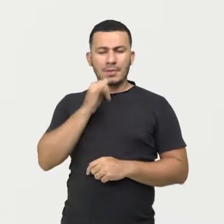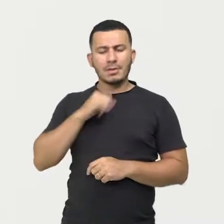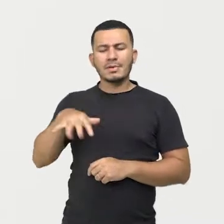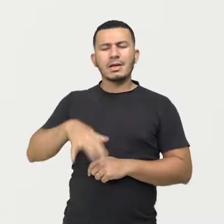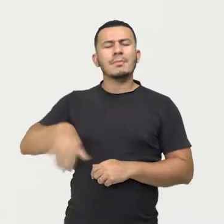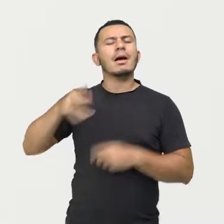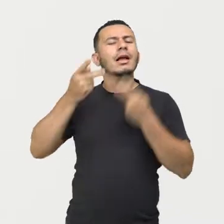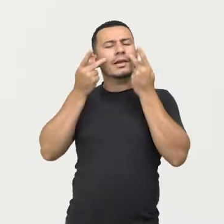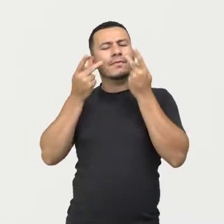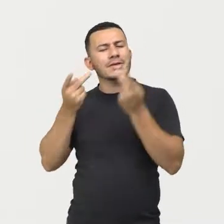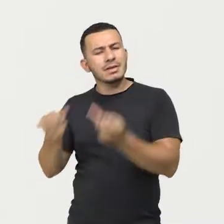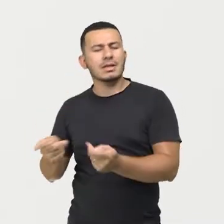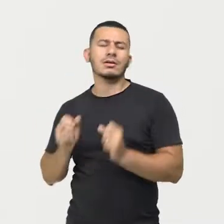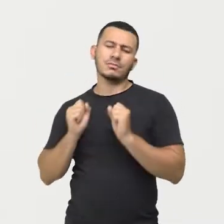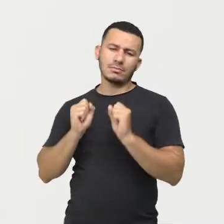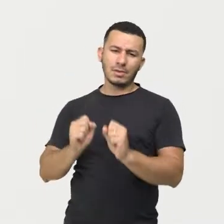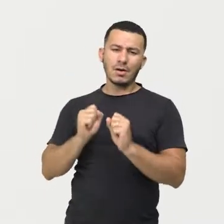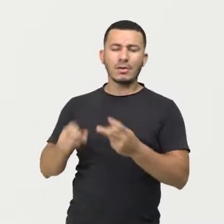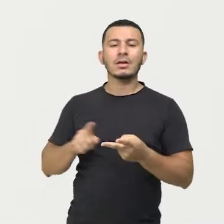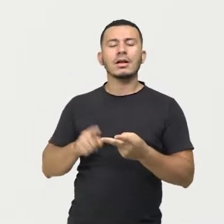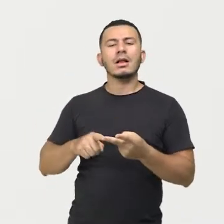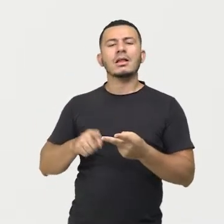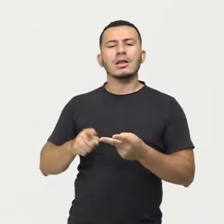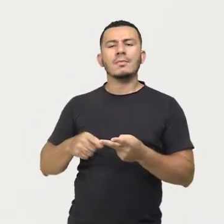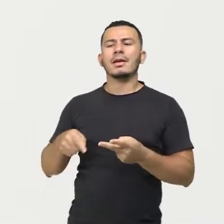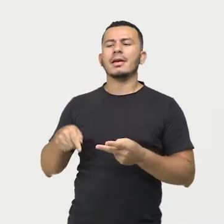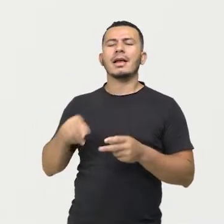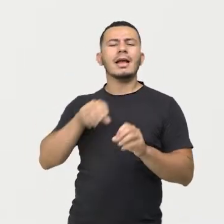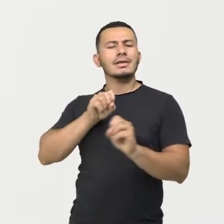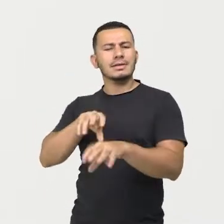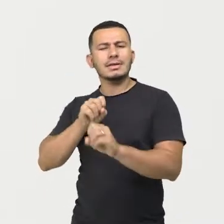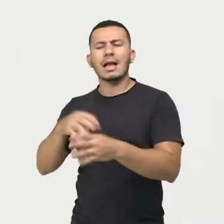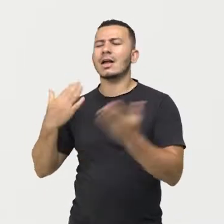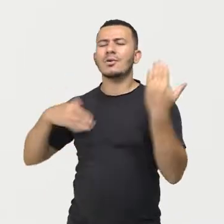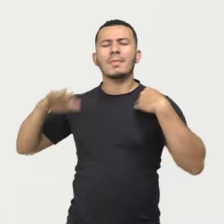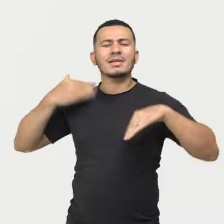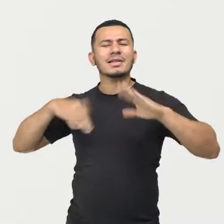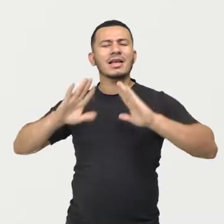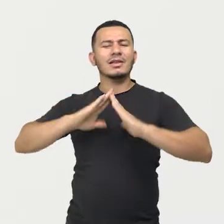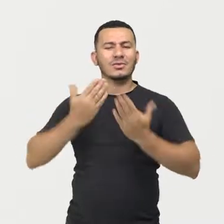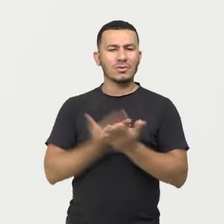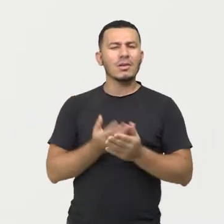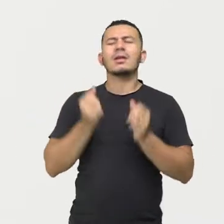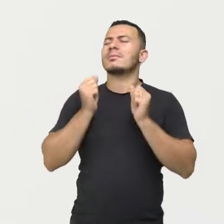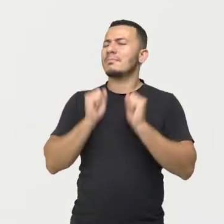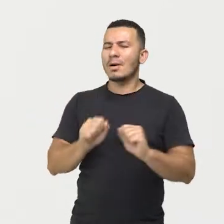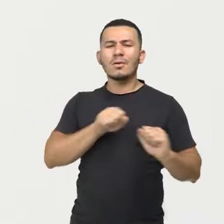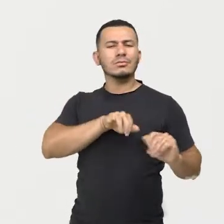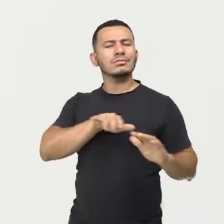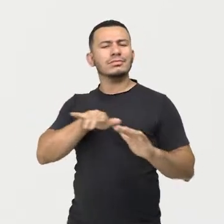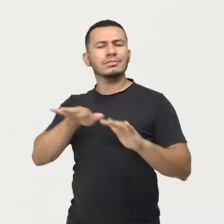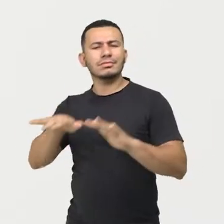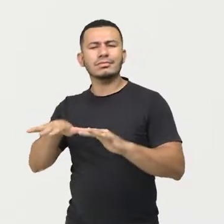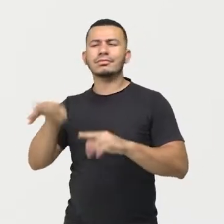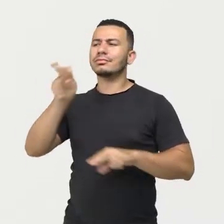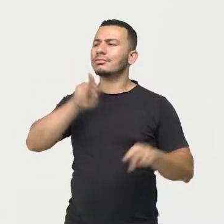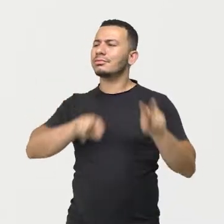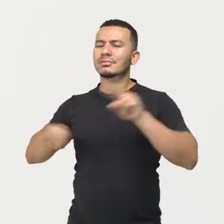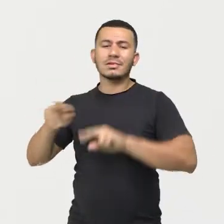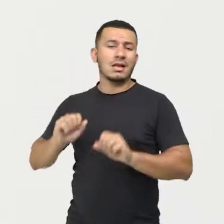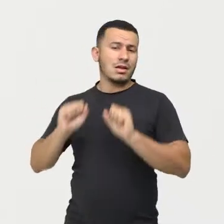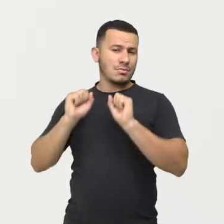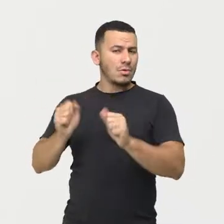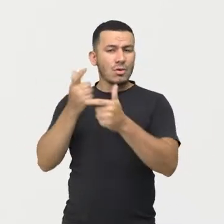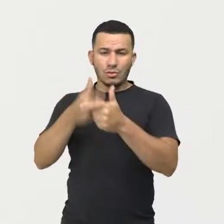visitação, vão ocorrer as atividades educativas, os passeios escolares vão ser colocados nesses lugares. E também